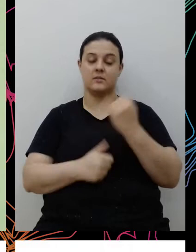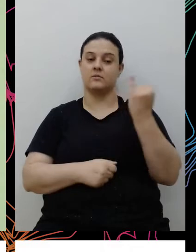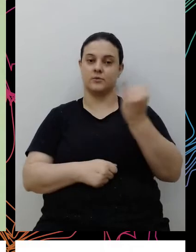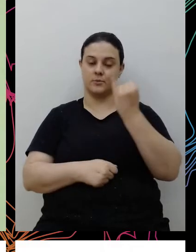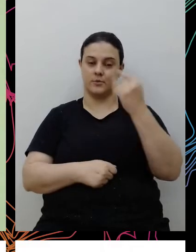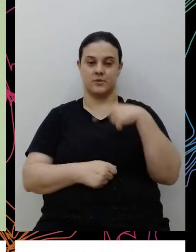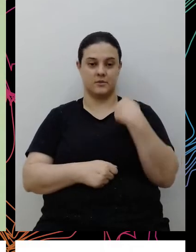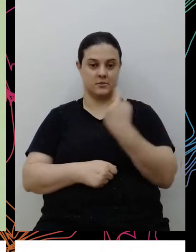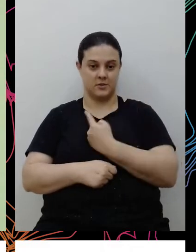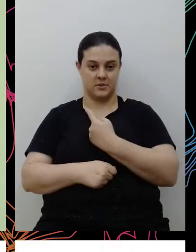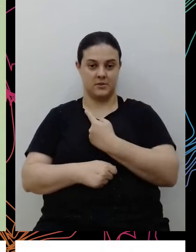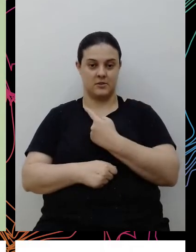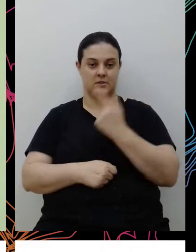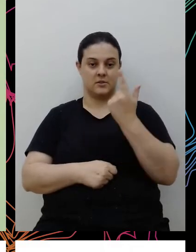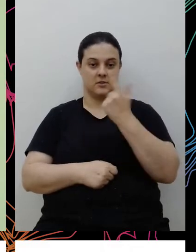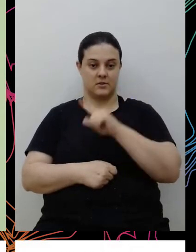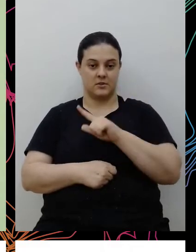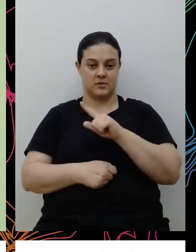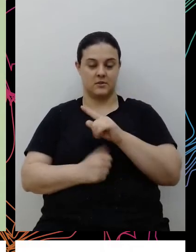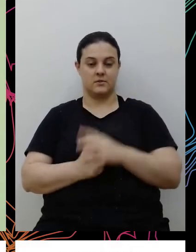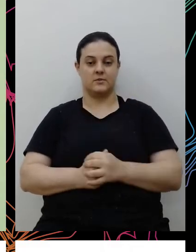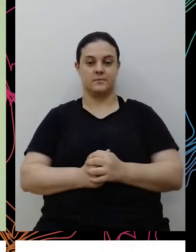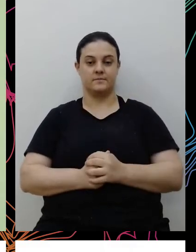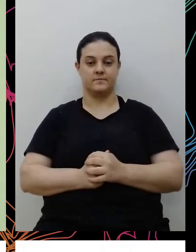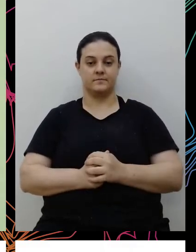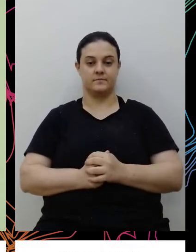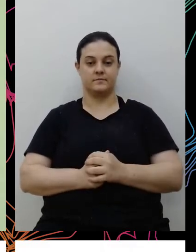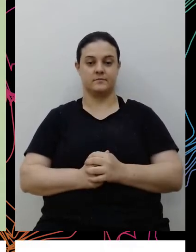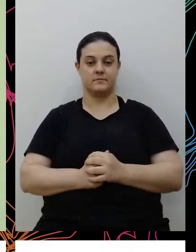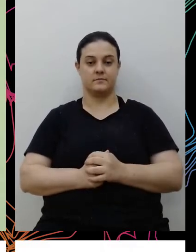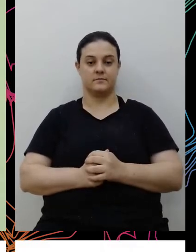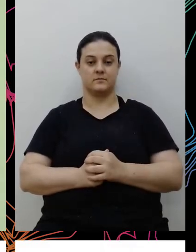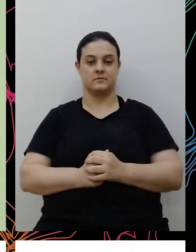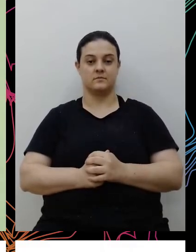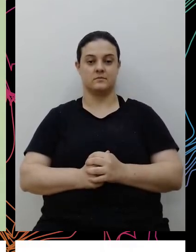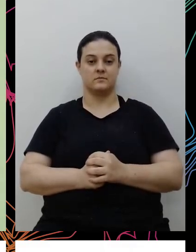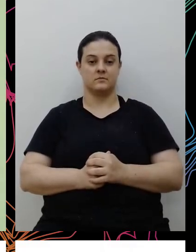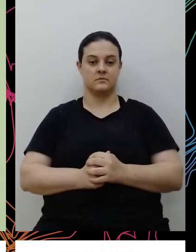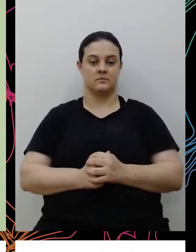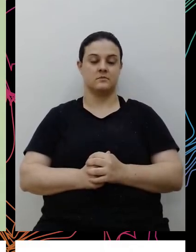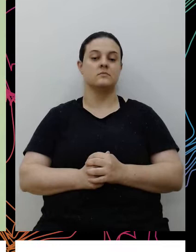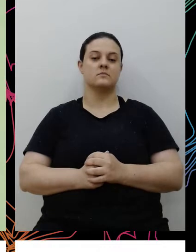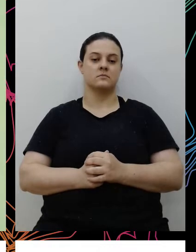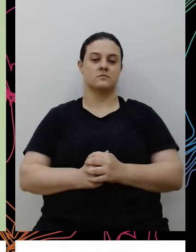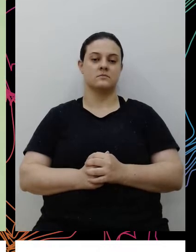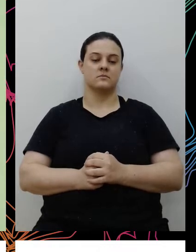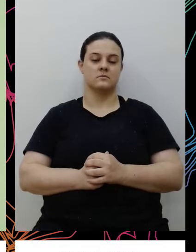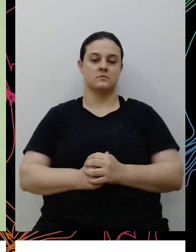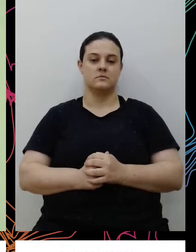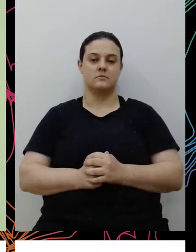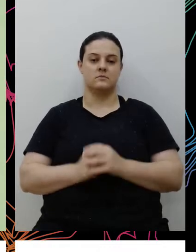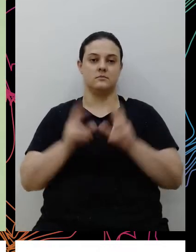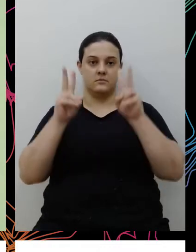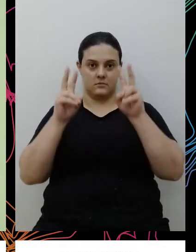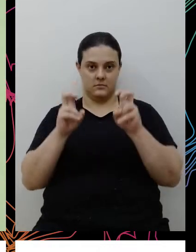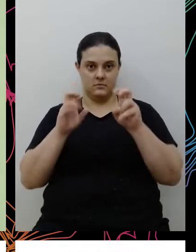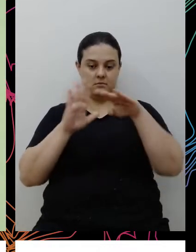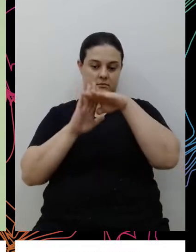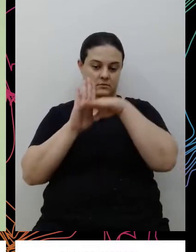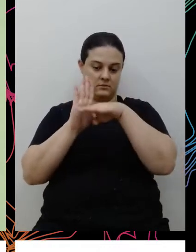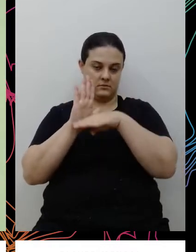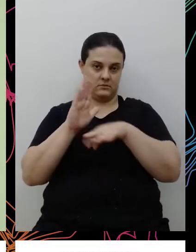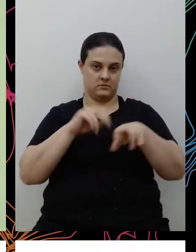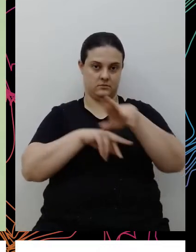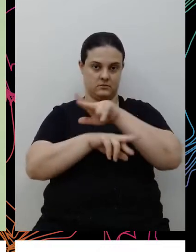estarmos nesses fóruns, enfim, Bom, especificamente sobre a agenda de diversidade